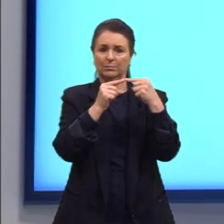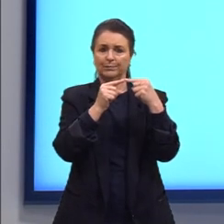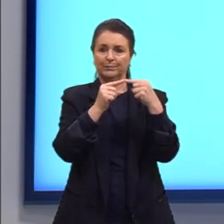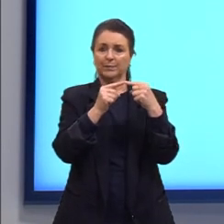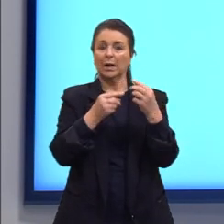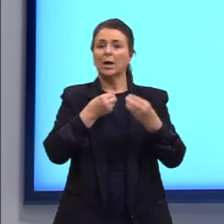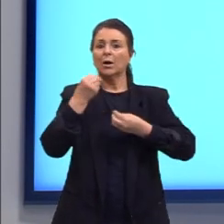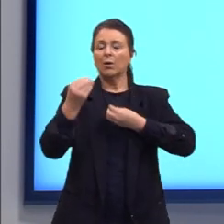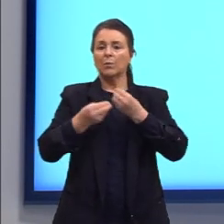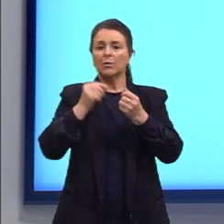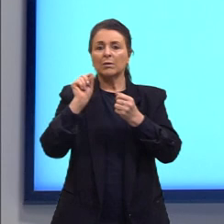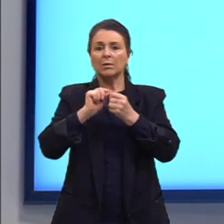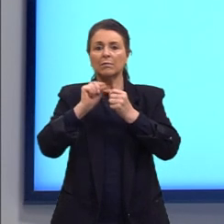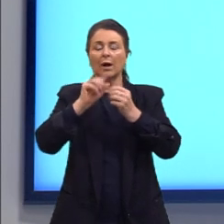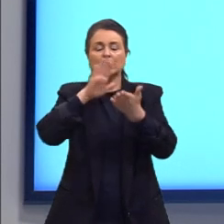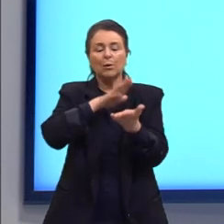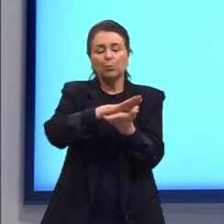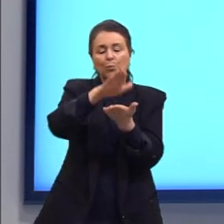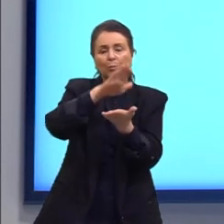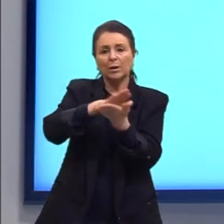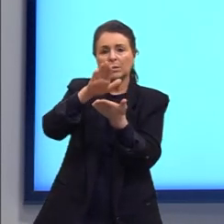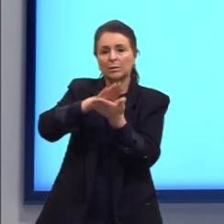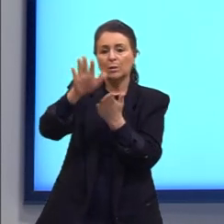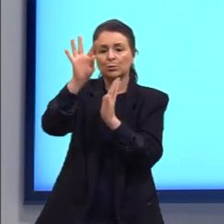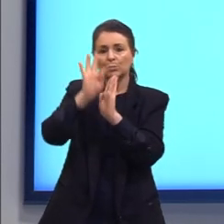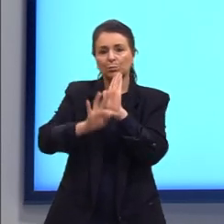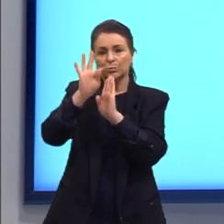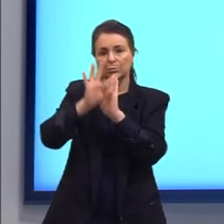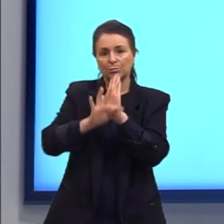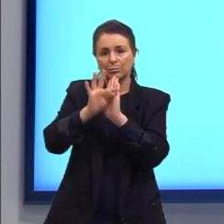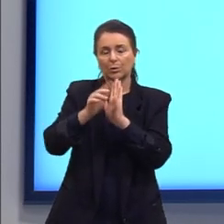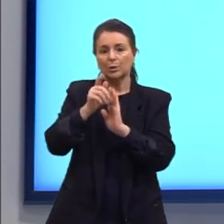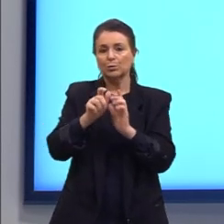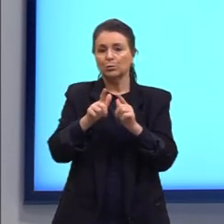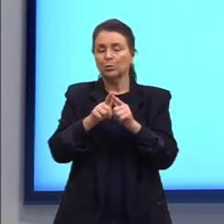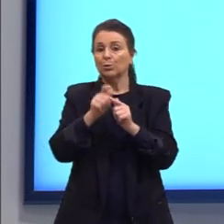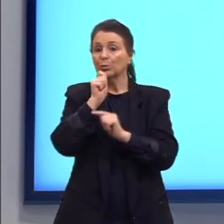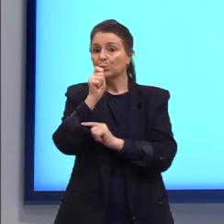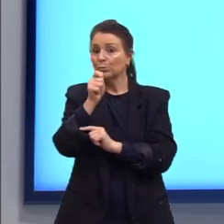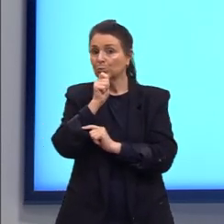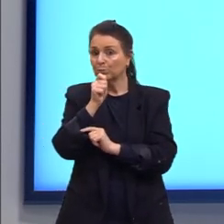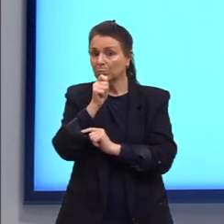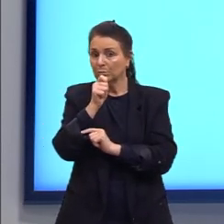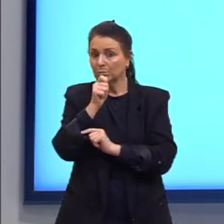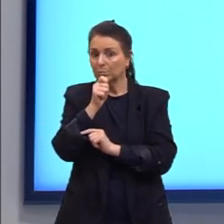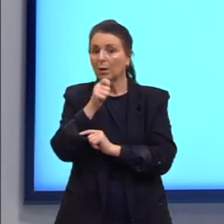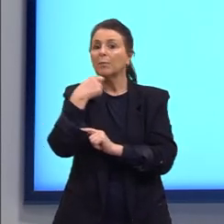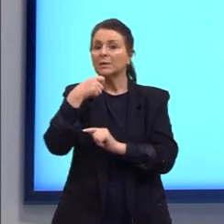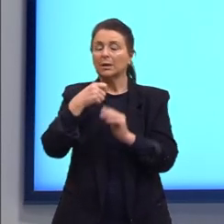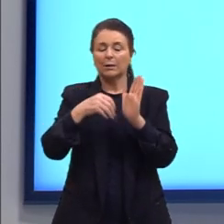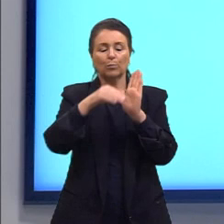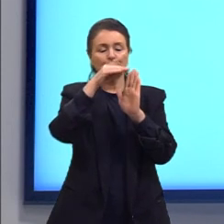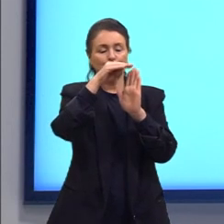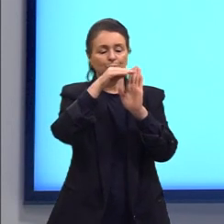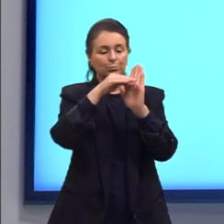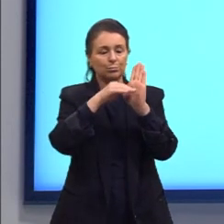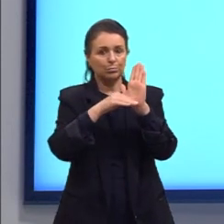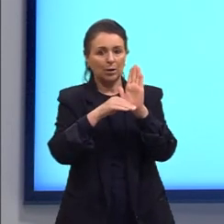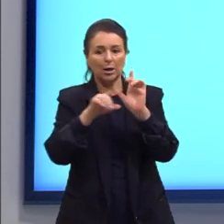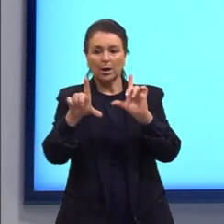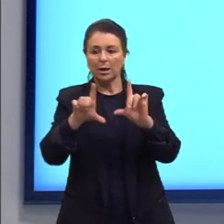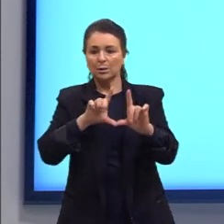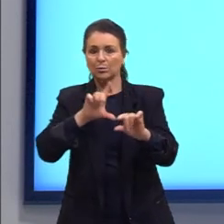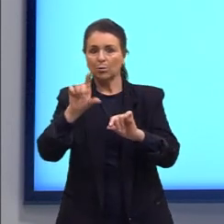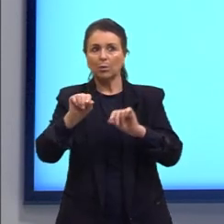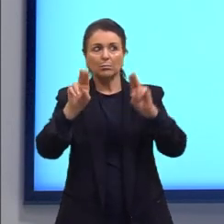Como que a gente faz a publicação de um texto jornalístico? A gente tem que seguir aí alguns passos. Primeiro, a gente seleciona uma